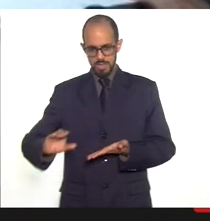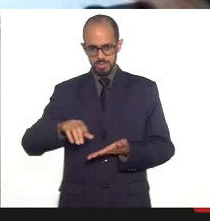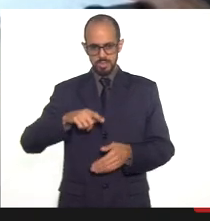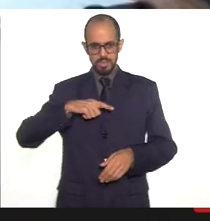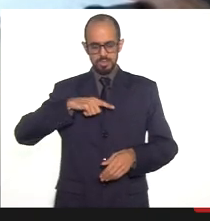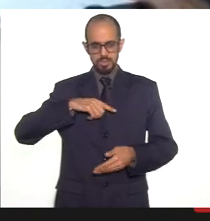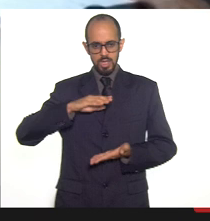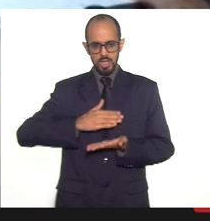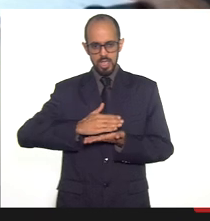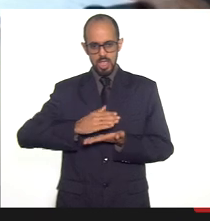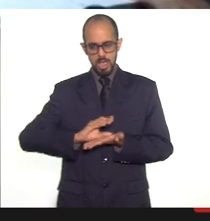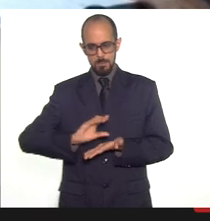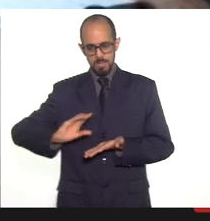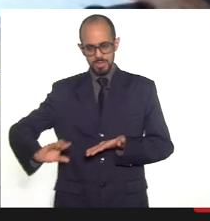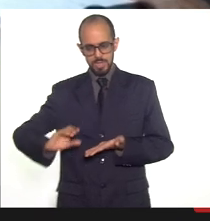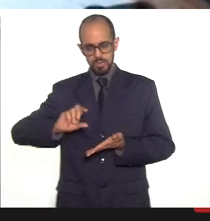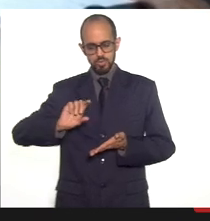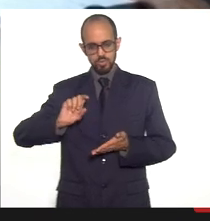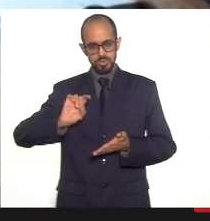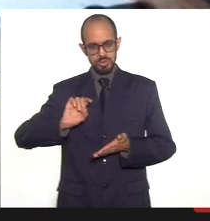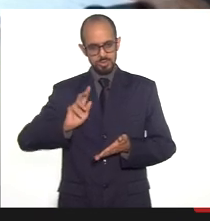sempre um valor um pouquinho inferior.